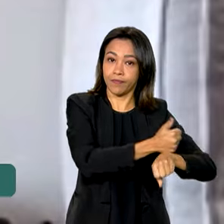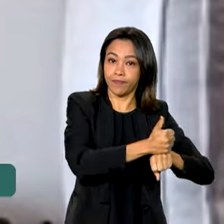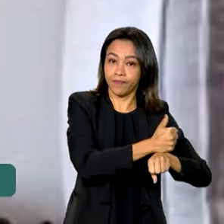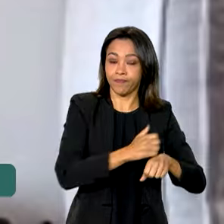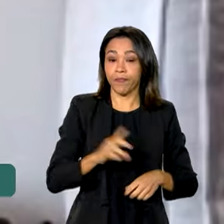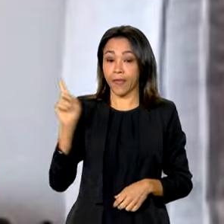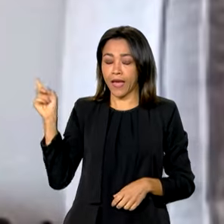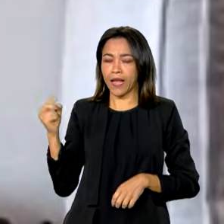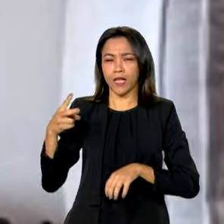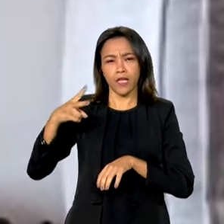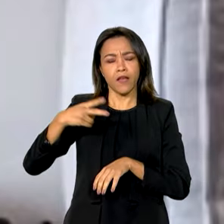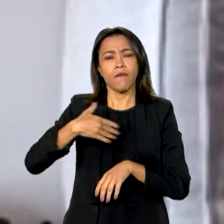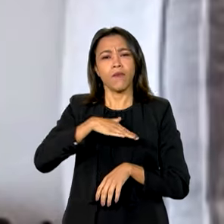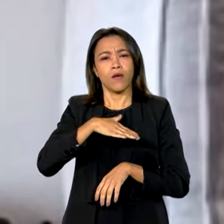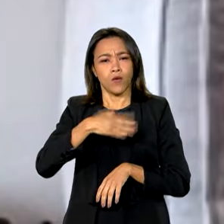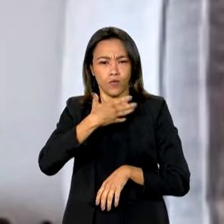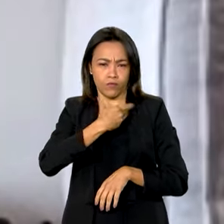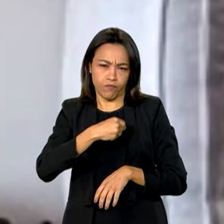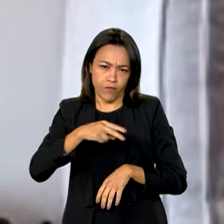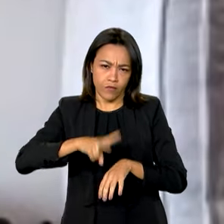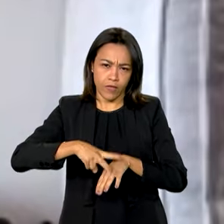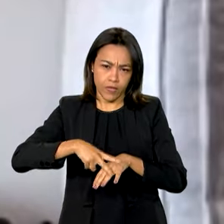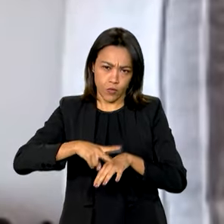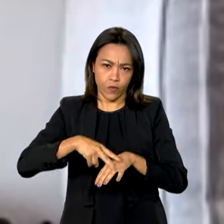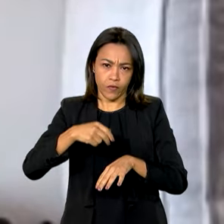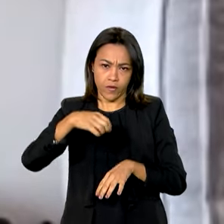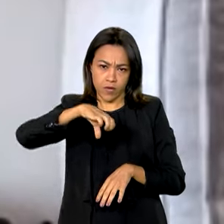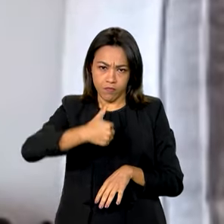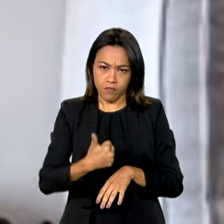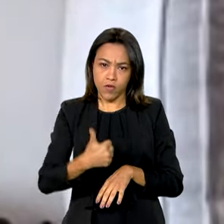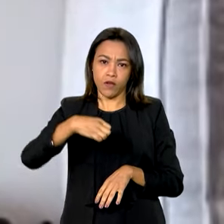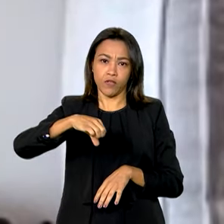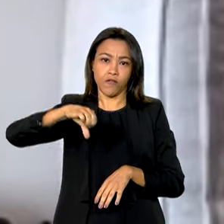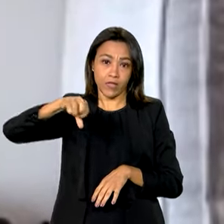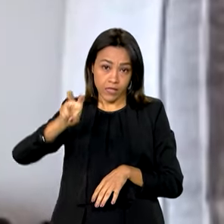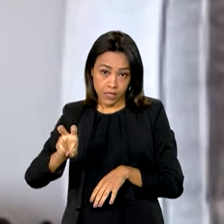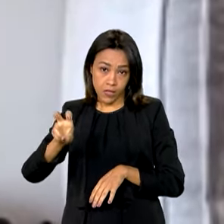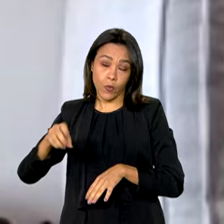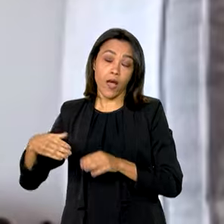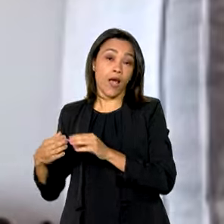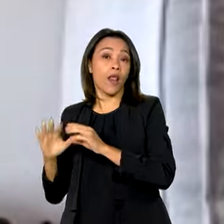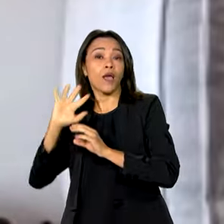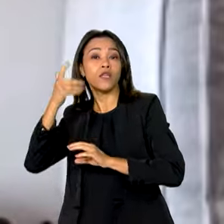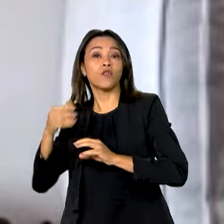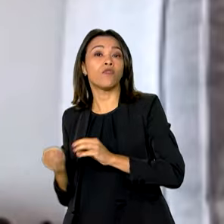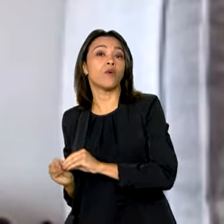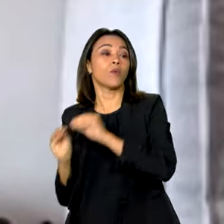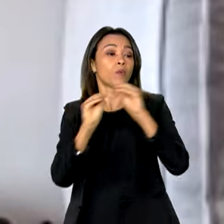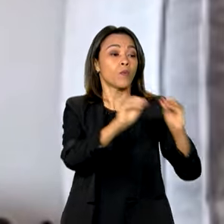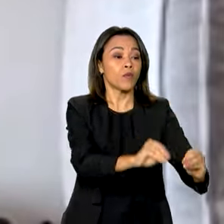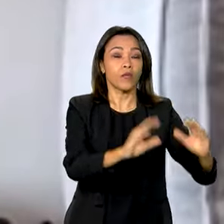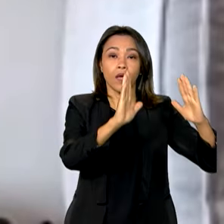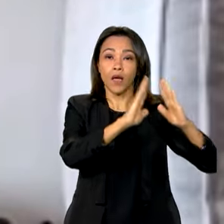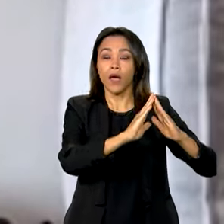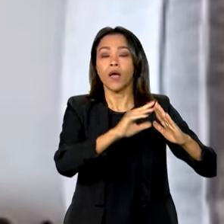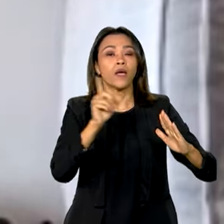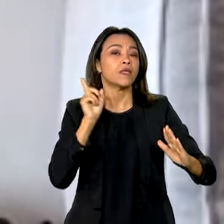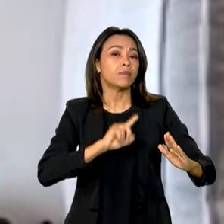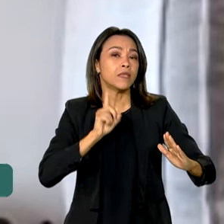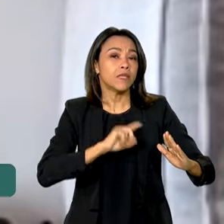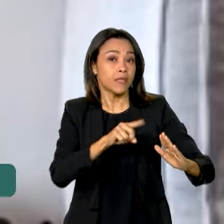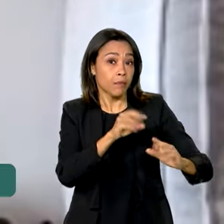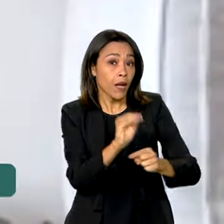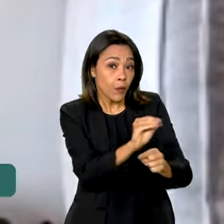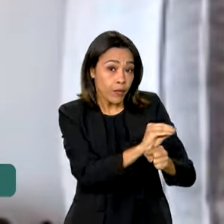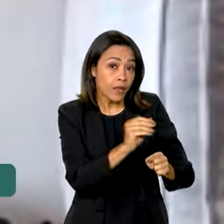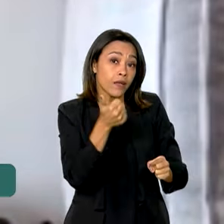em 95, eu fui morar no interior de Minas. Fui morar próximo à minha mãe e cuidar dela, porque ela já estava